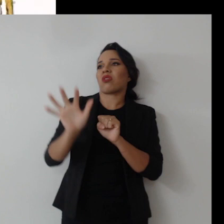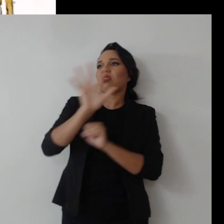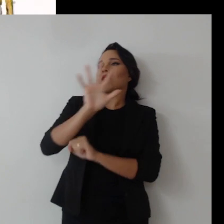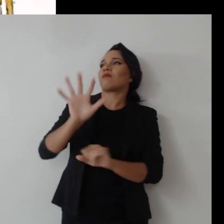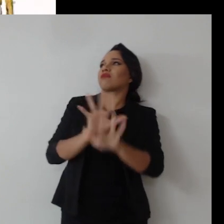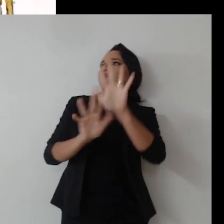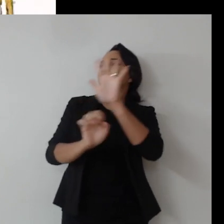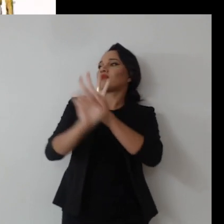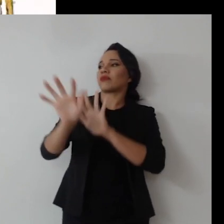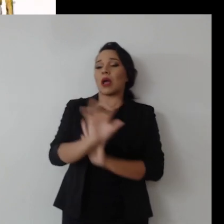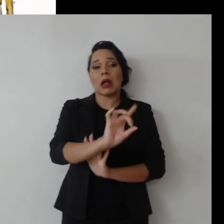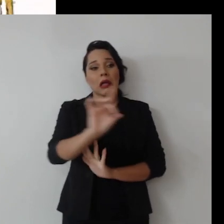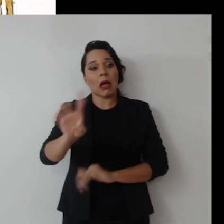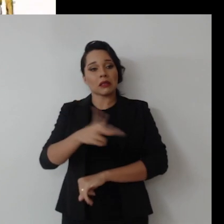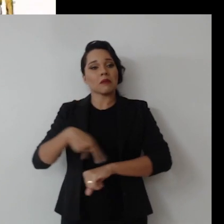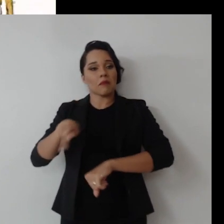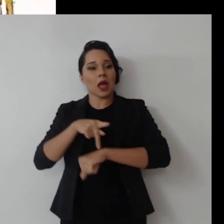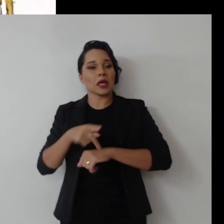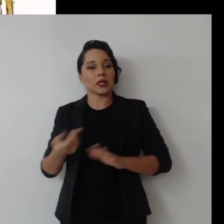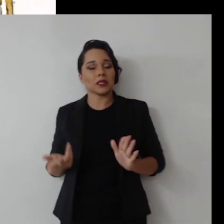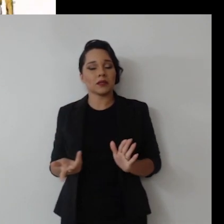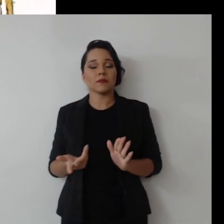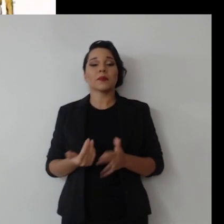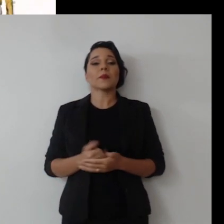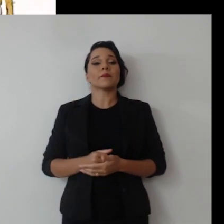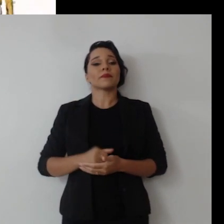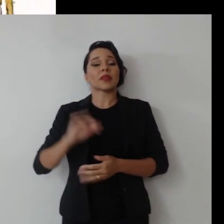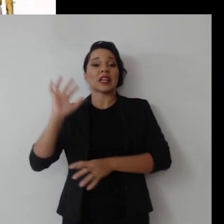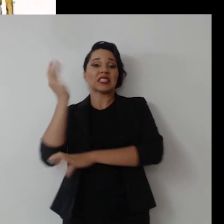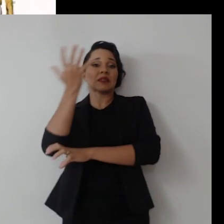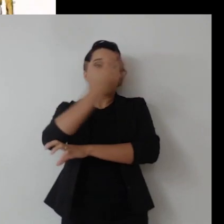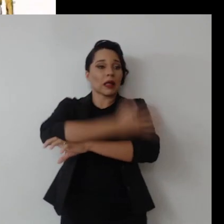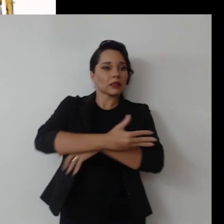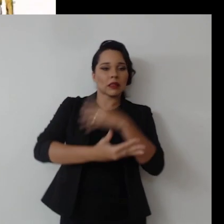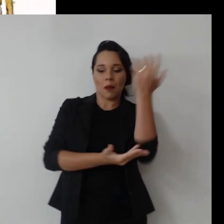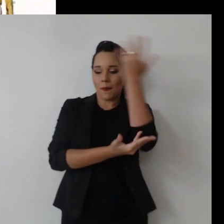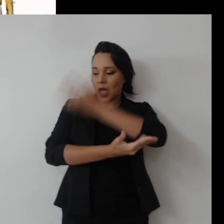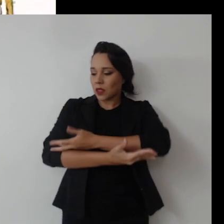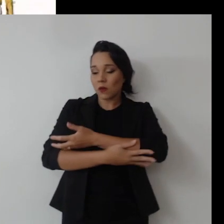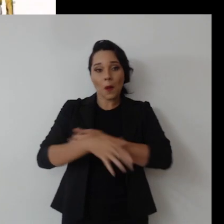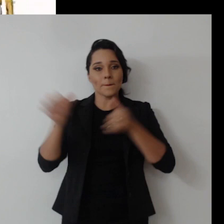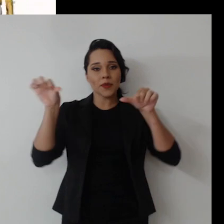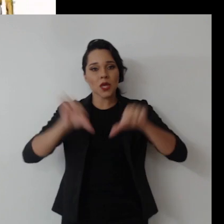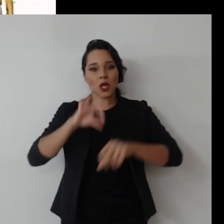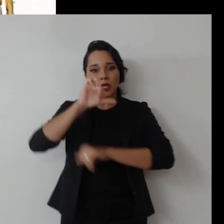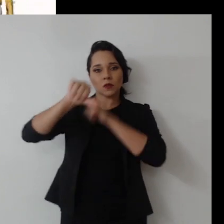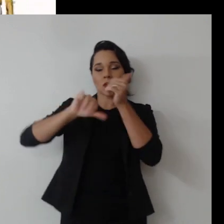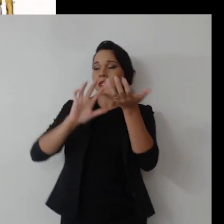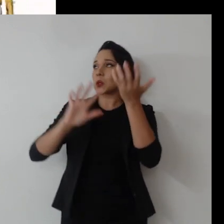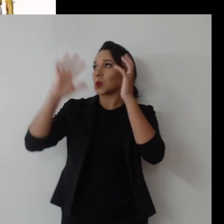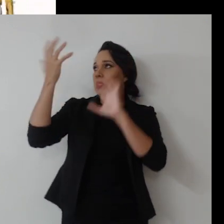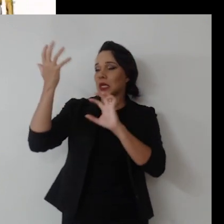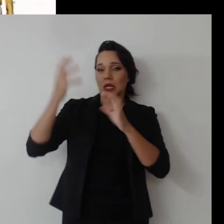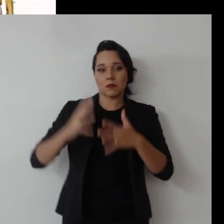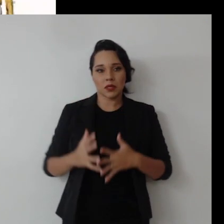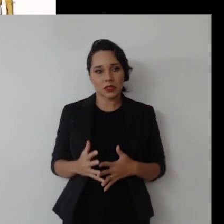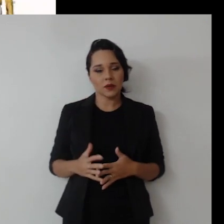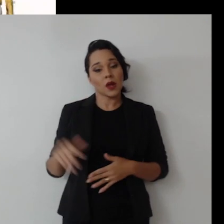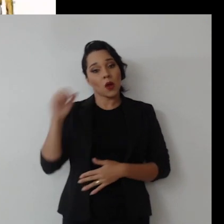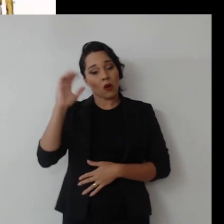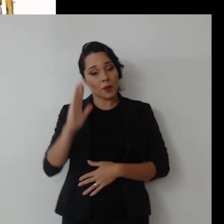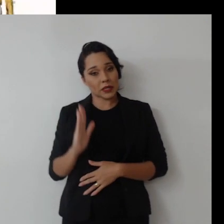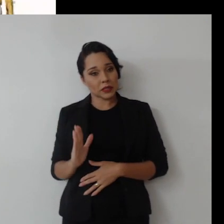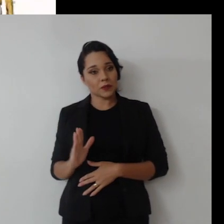emissões e cada um fazendo a sua parte. Desmatamento, que é o maior vilão das mudanças climáticas, eu diria que